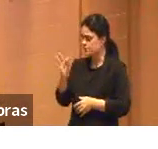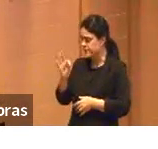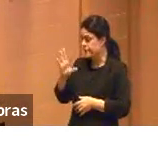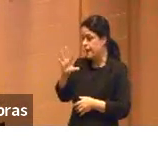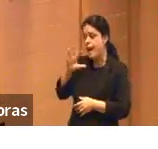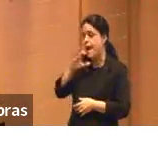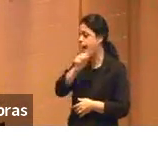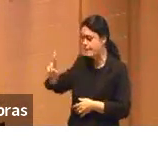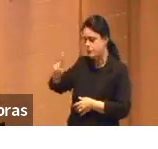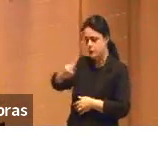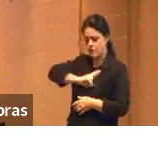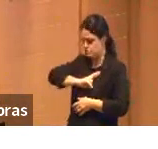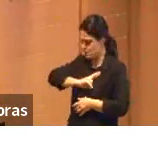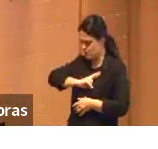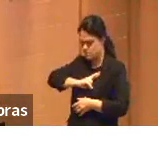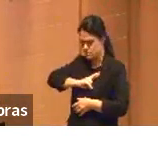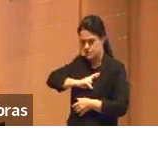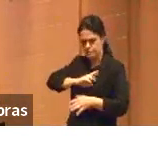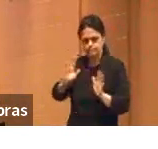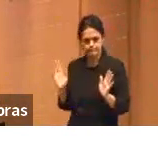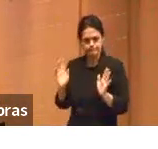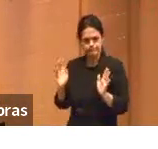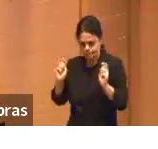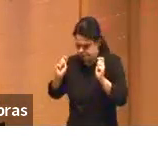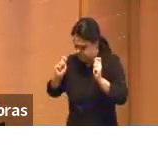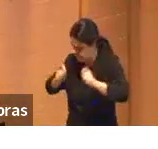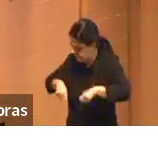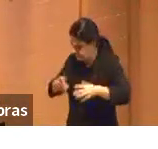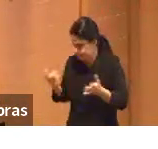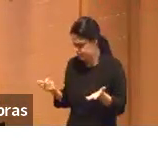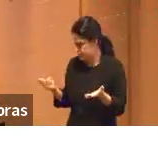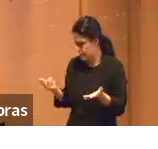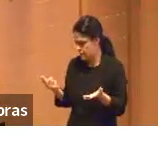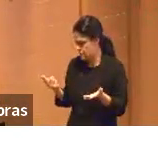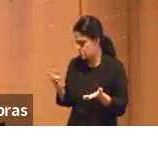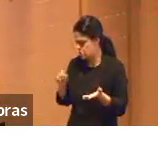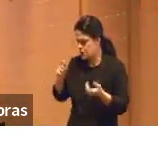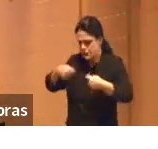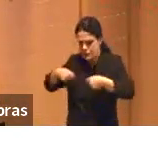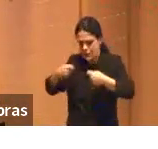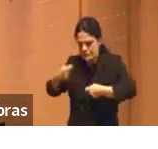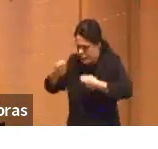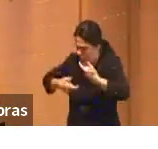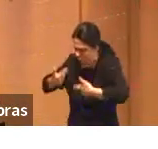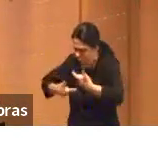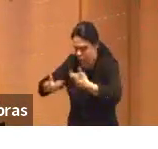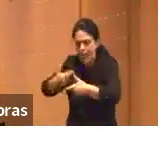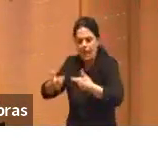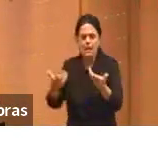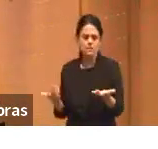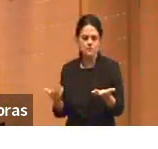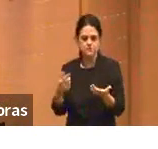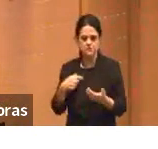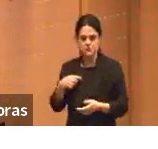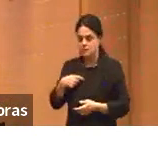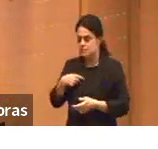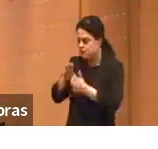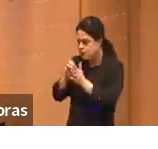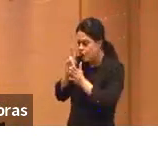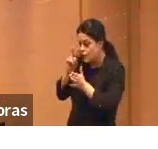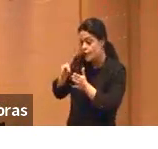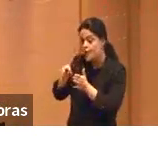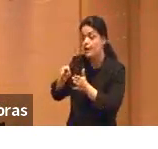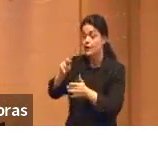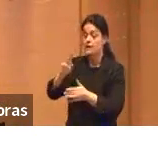poupa tempo, energia. Se alguma disciplina me apresenta um conteúdo novo, eu logo penso, vamos ver o que o chat